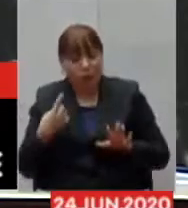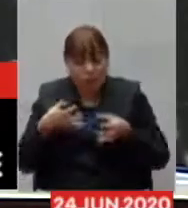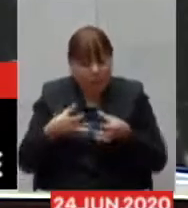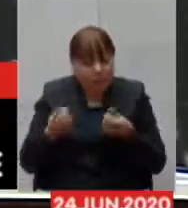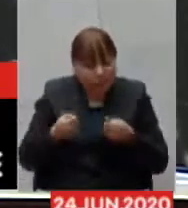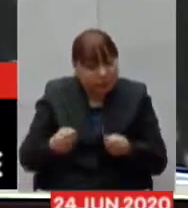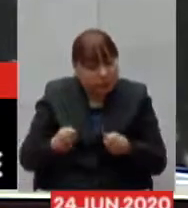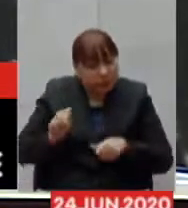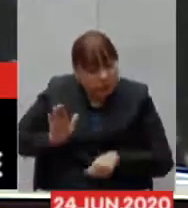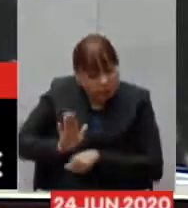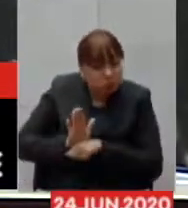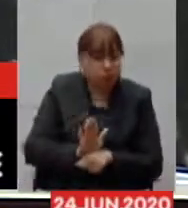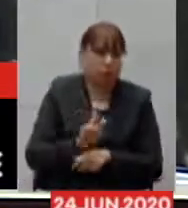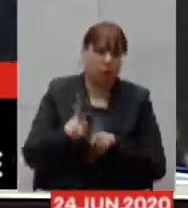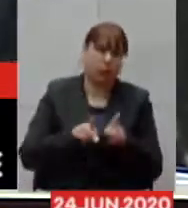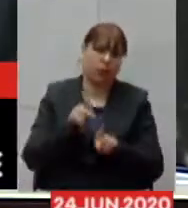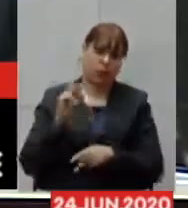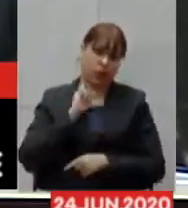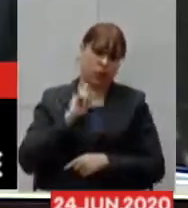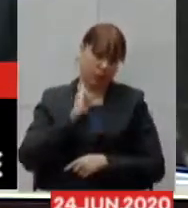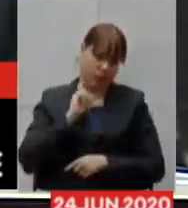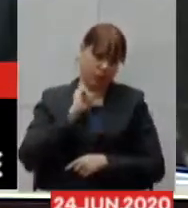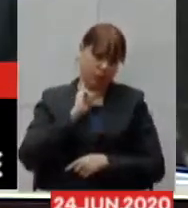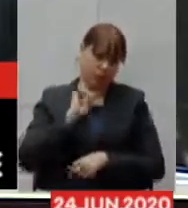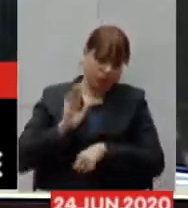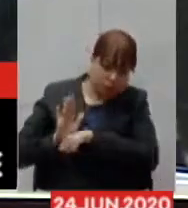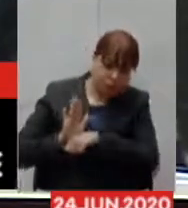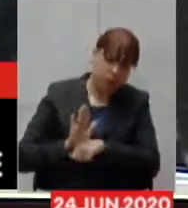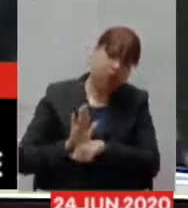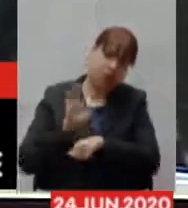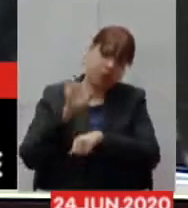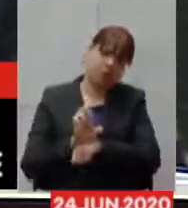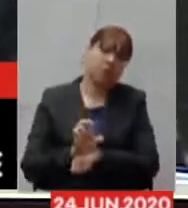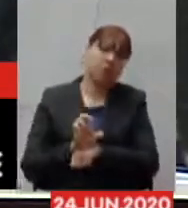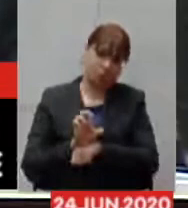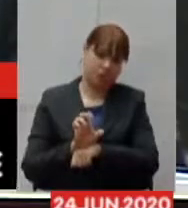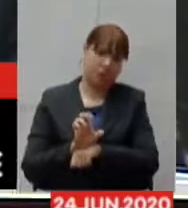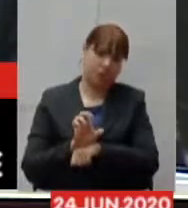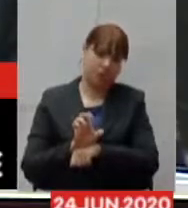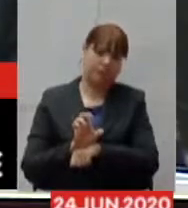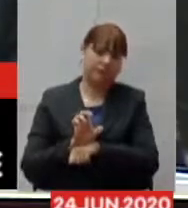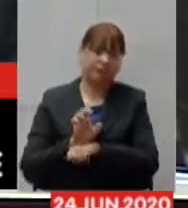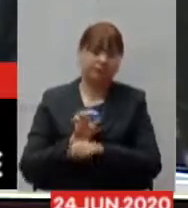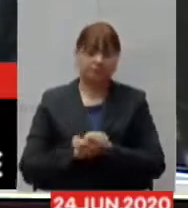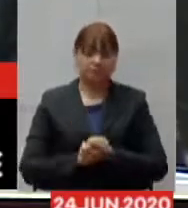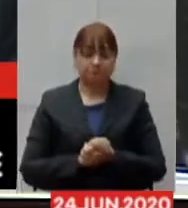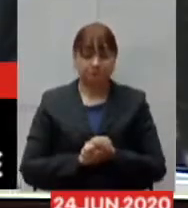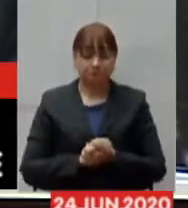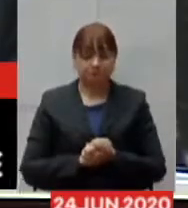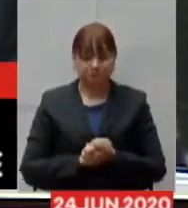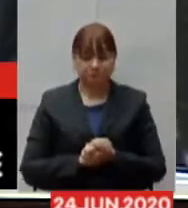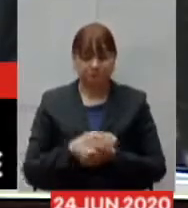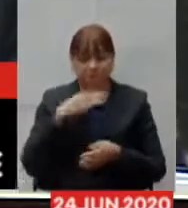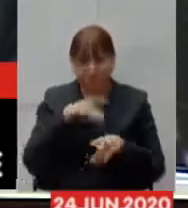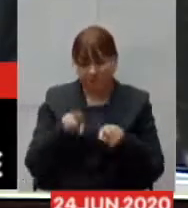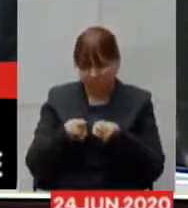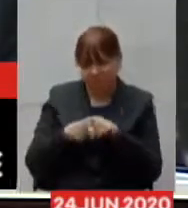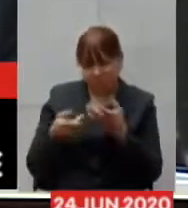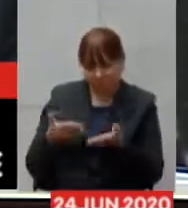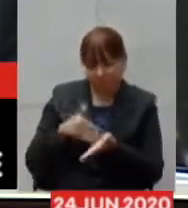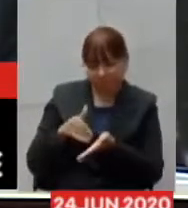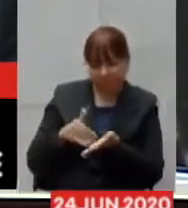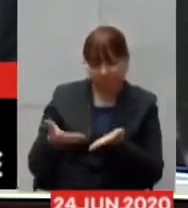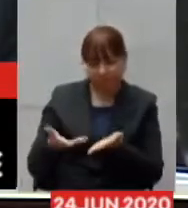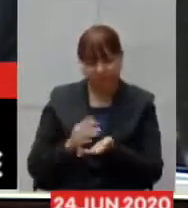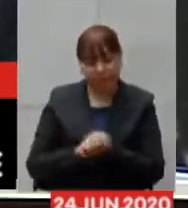povo de Minas Gerais em favor do nosso estado eu sinto também secretário que é necessário também